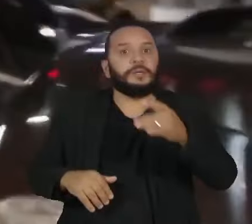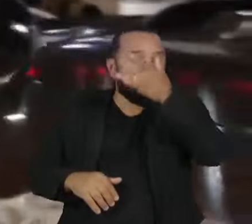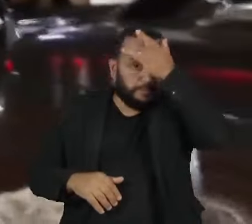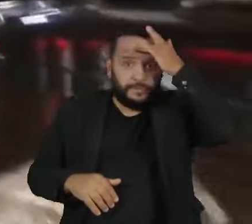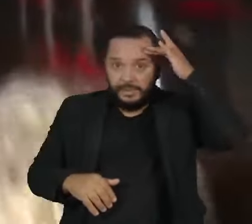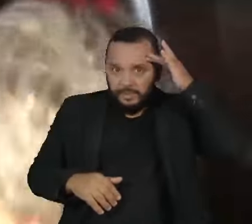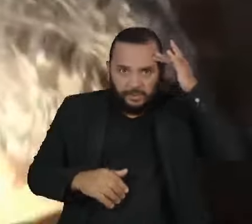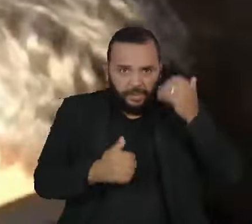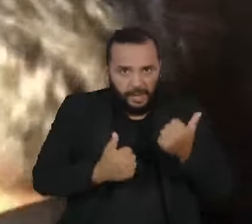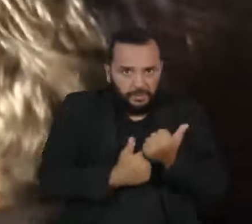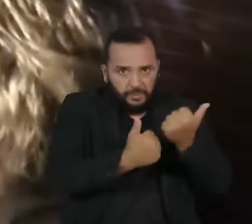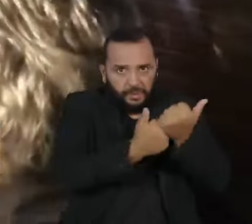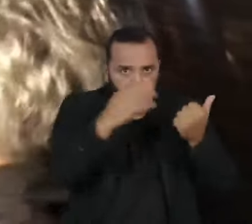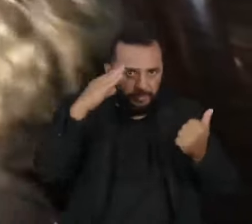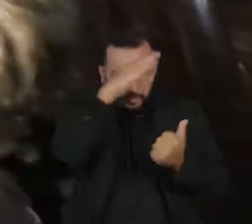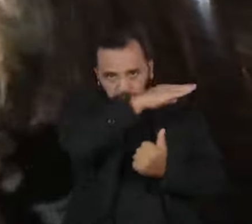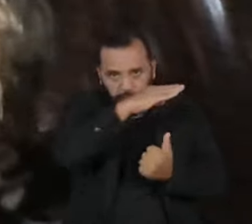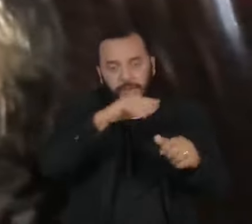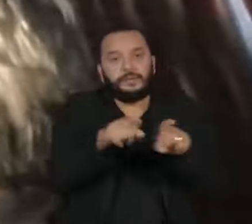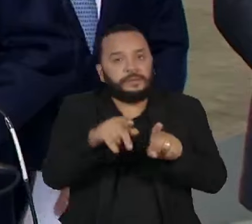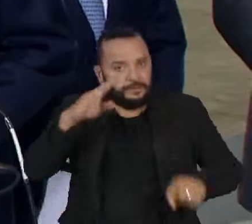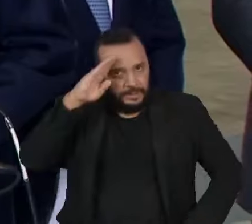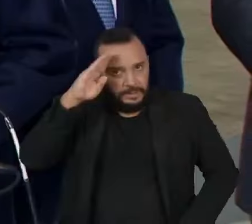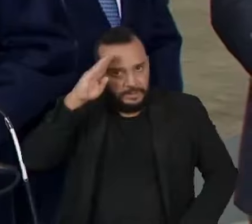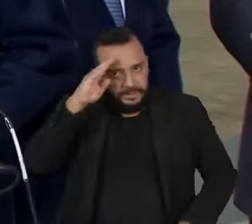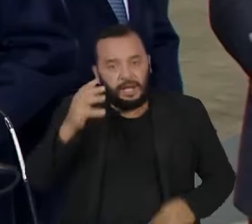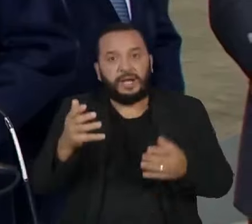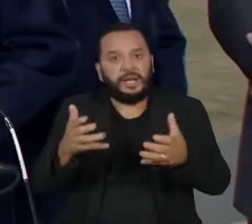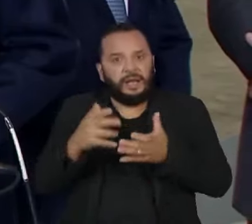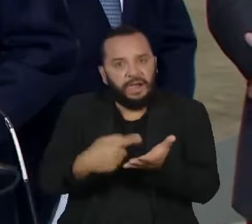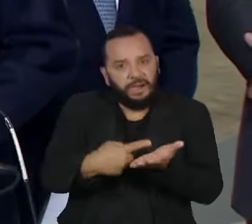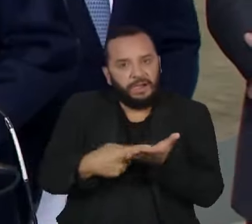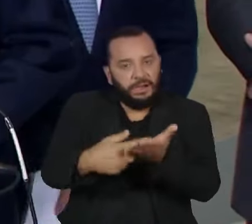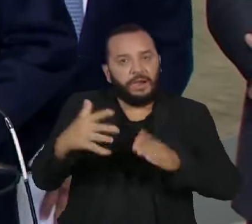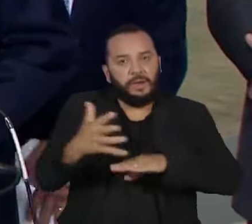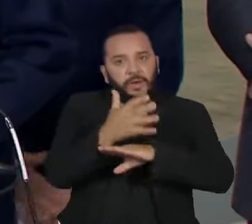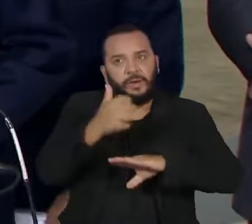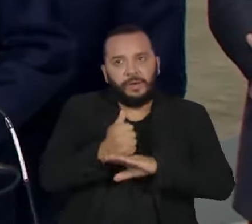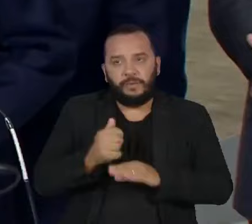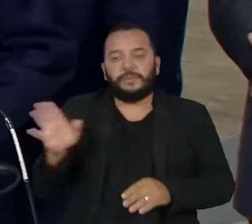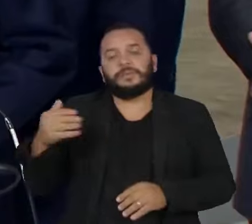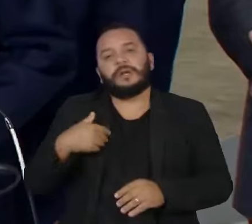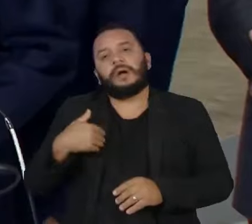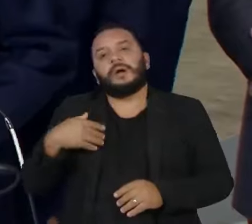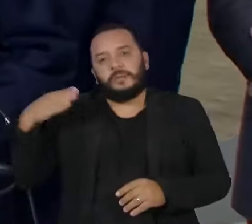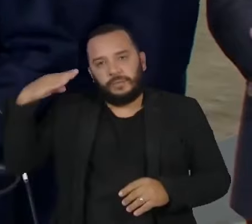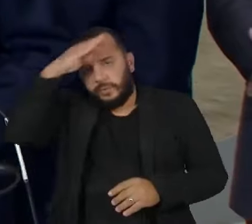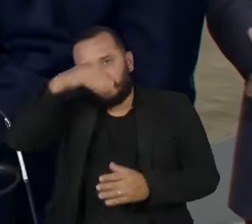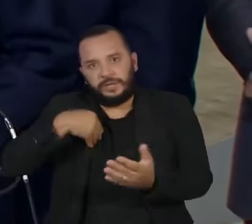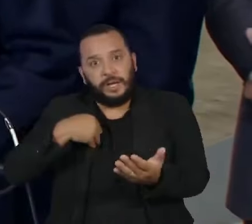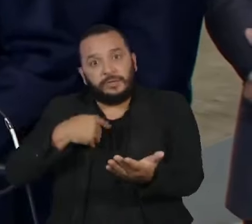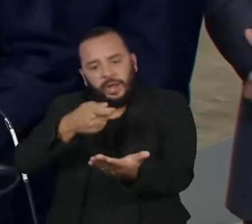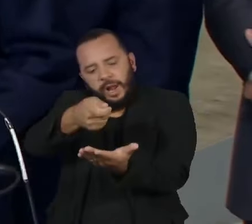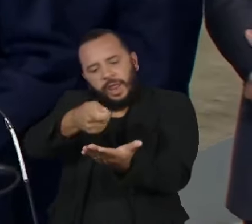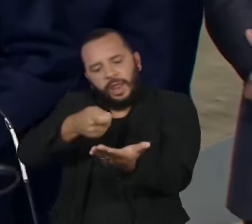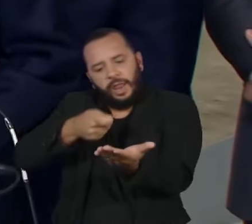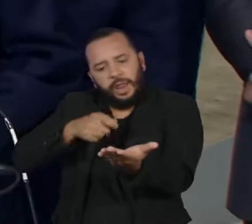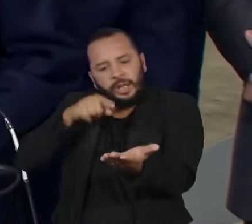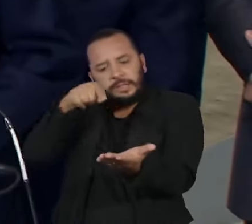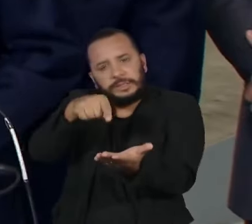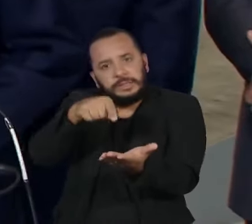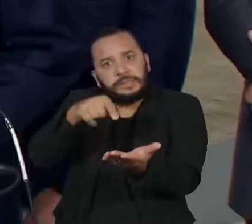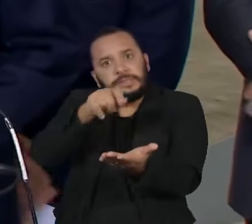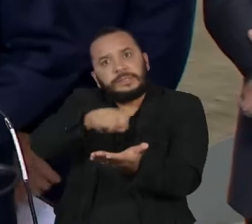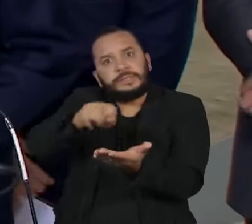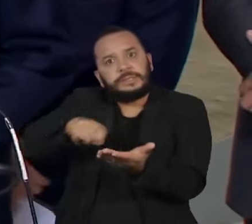suposta trama golpista. Bolsonaro é acusado de ter analisado e alterado uma minuta de decreto que embasaria o golpe de